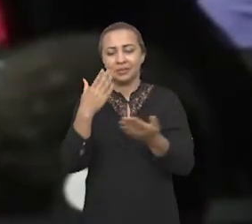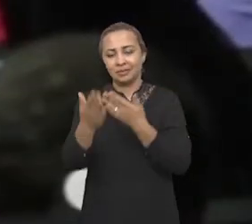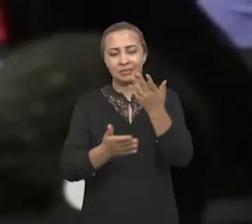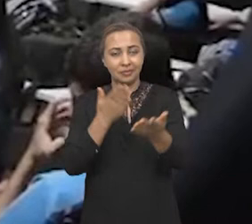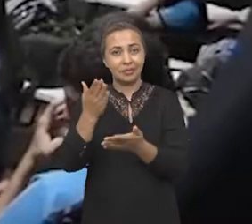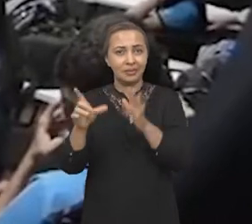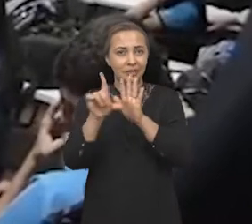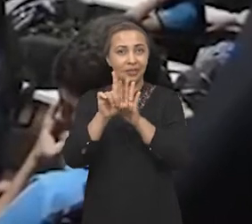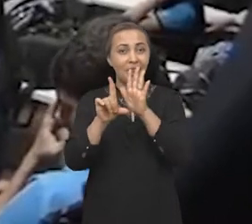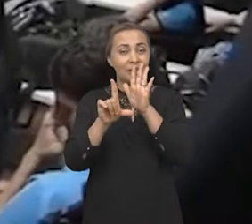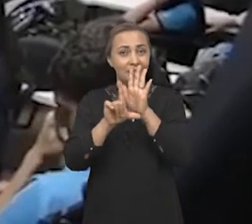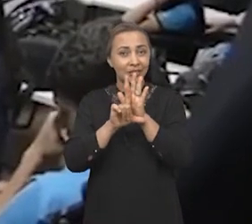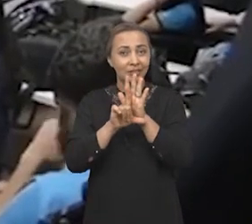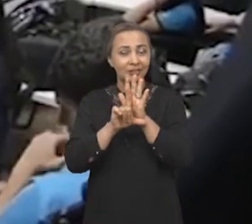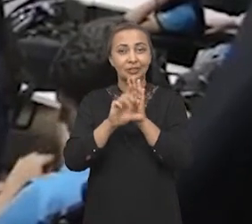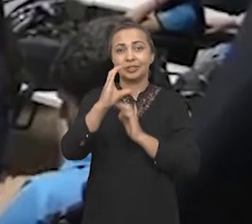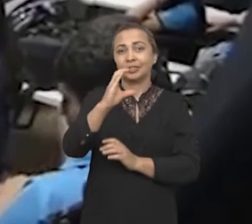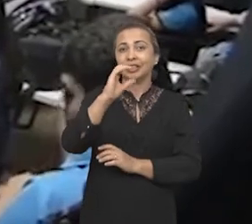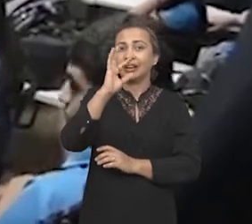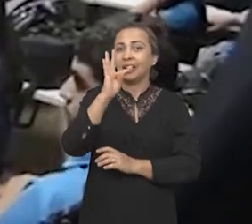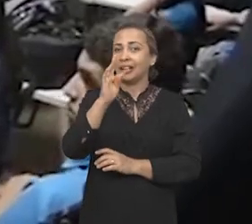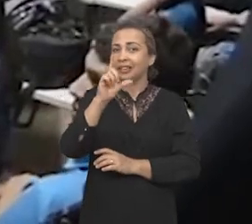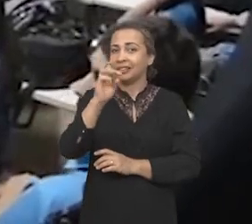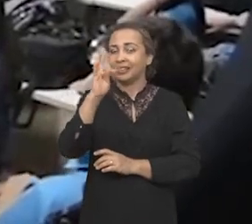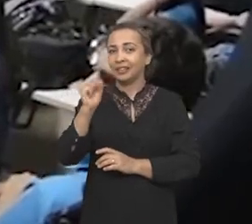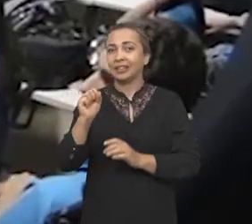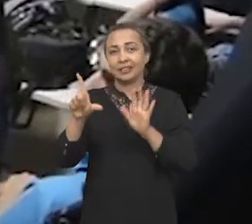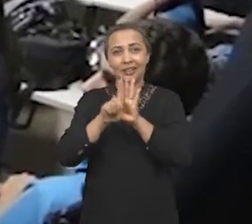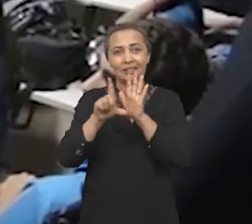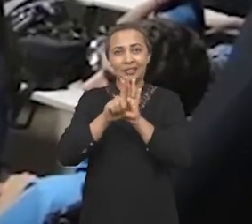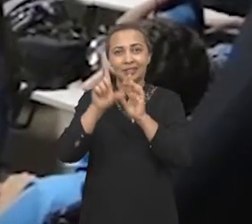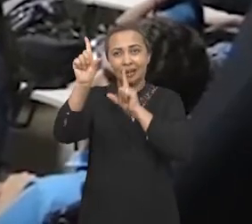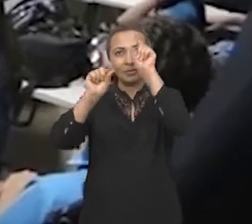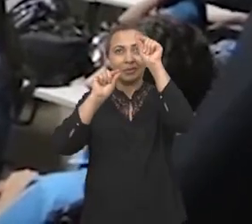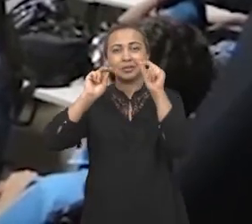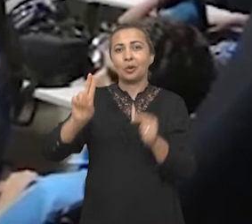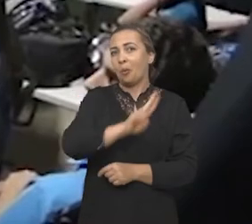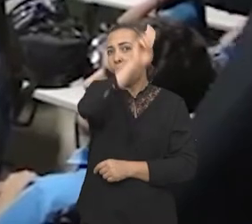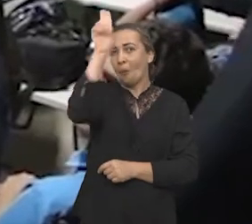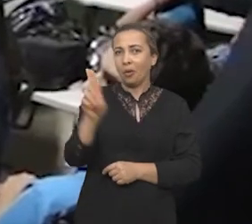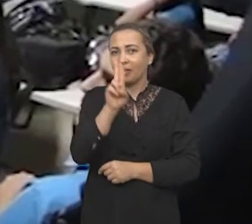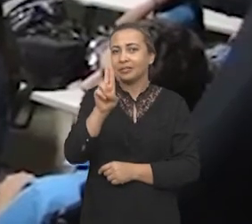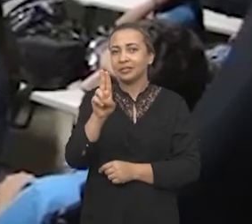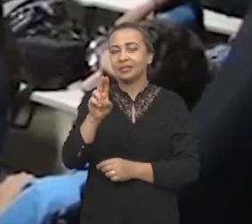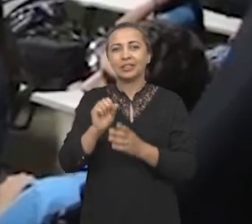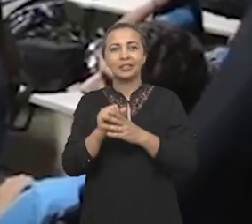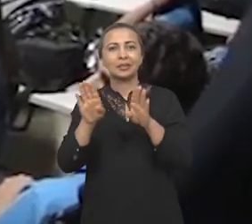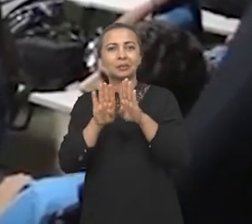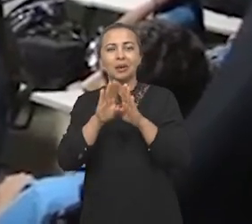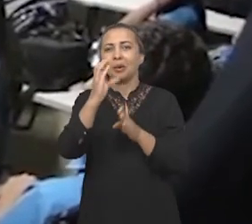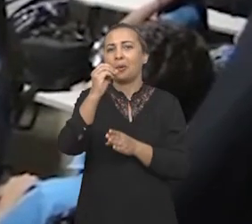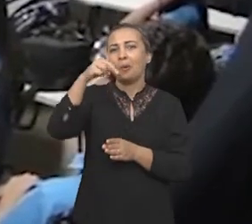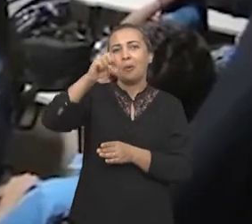tratam das leis de Kepler, das leis da gravitação universal, até a própria cosmologia, a própria